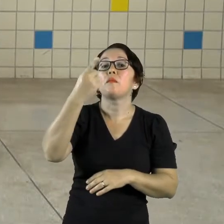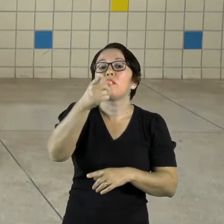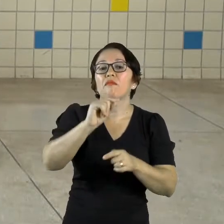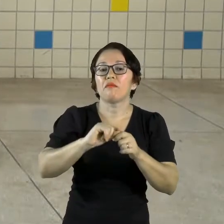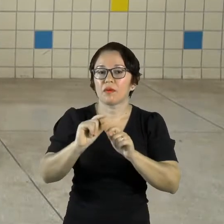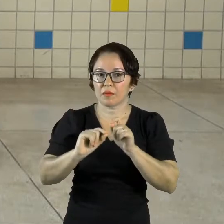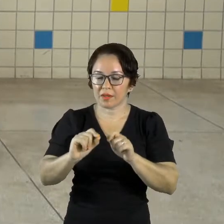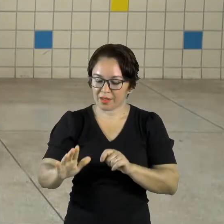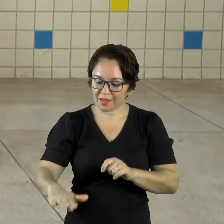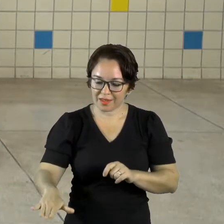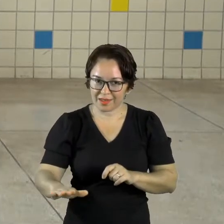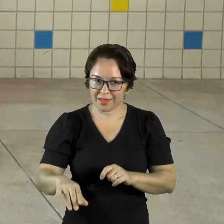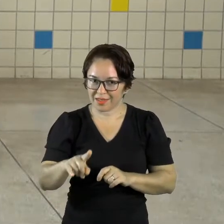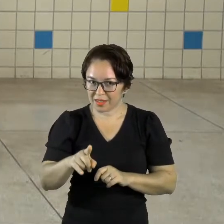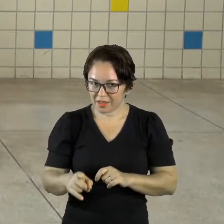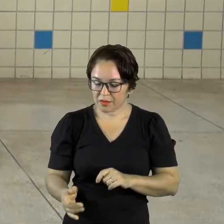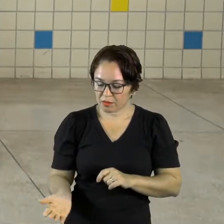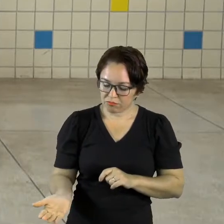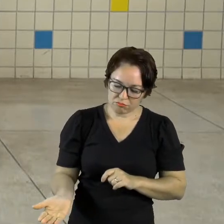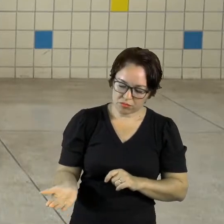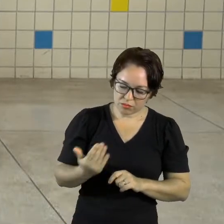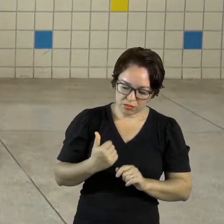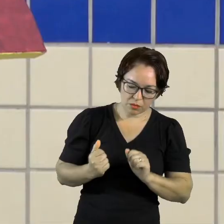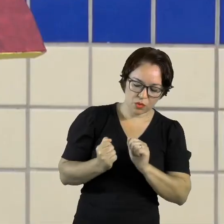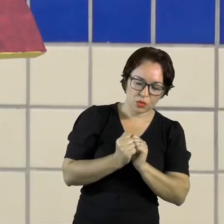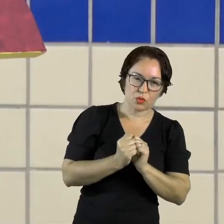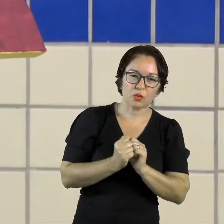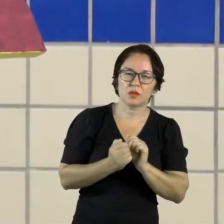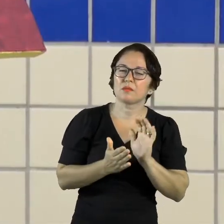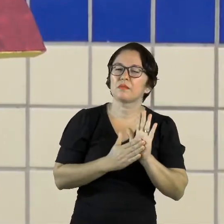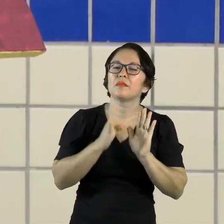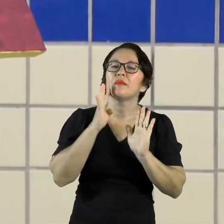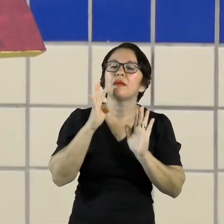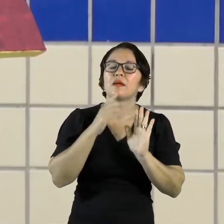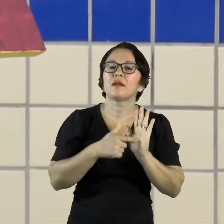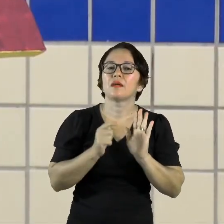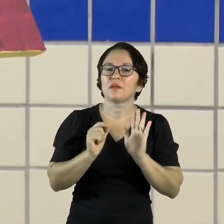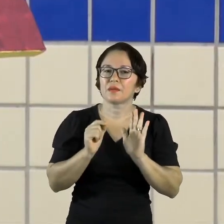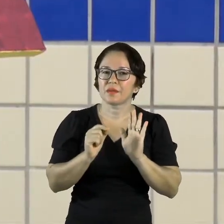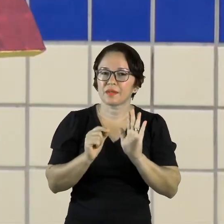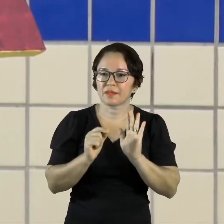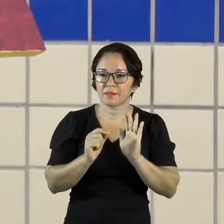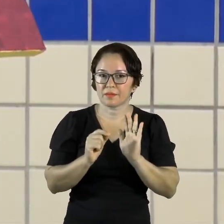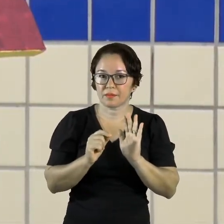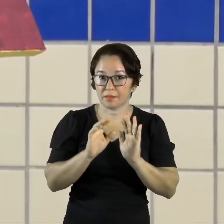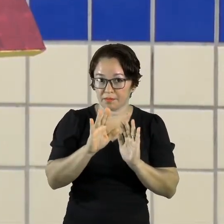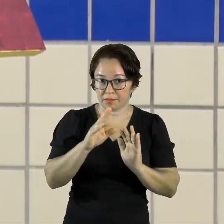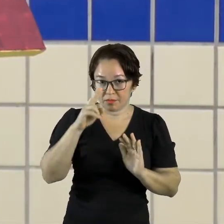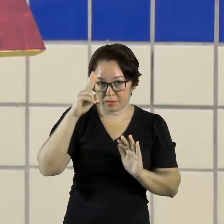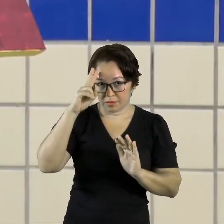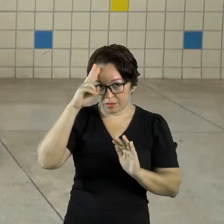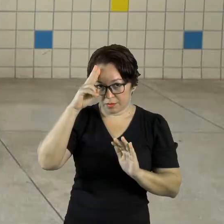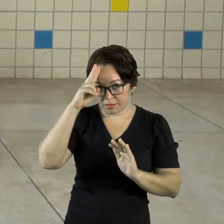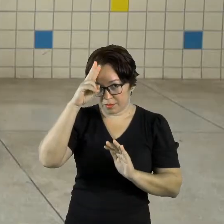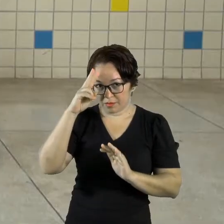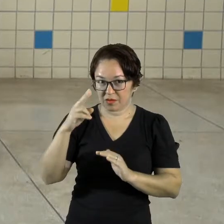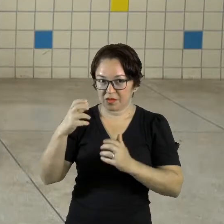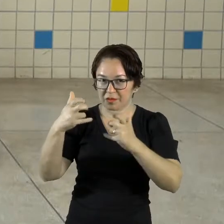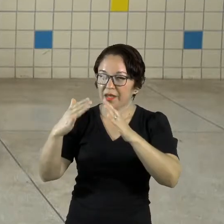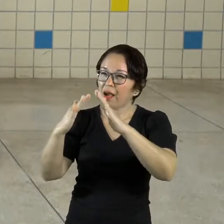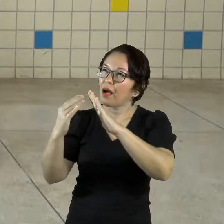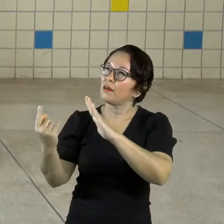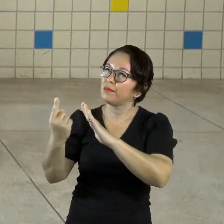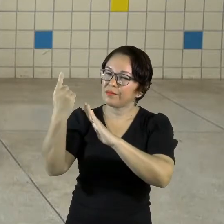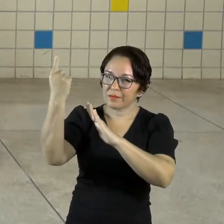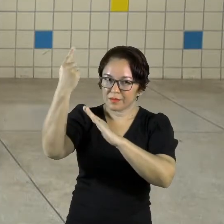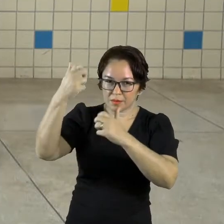criança para uma proposta bem divertida? Logo depois da história, bem lá no alto Que tal